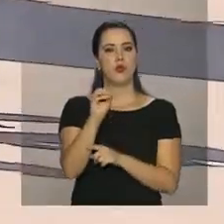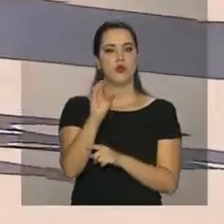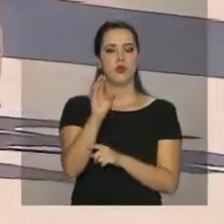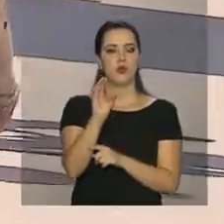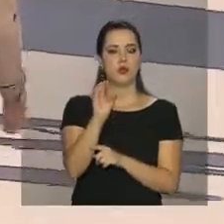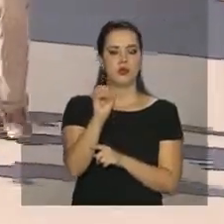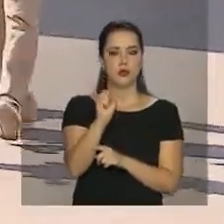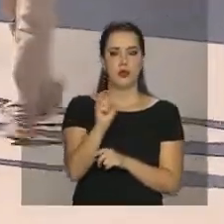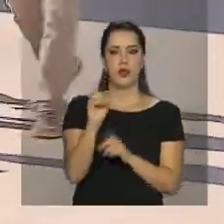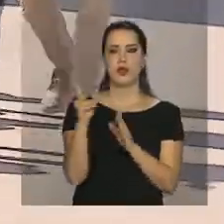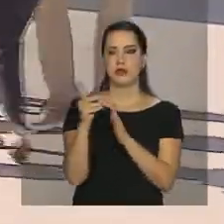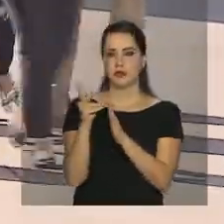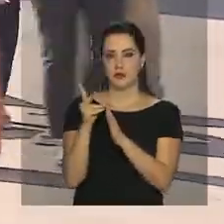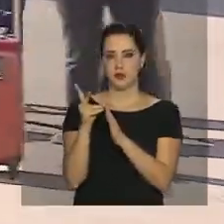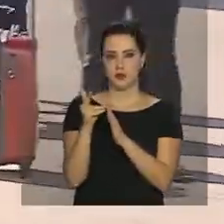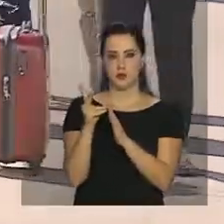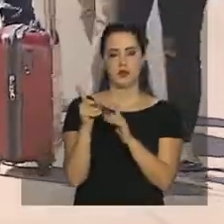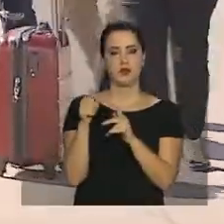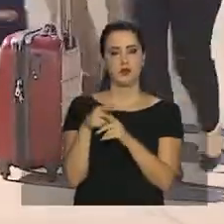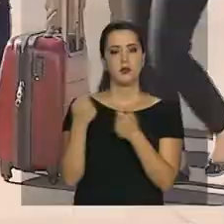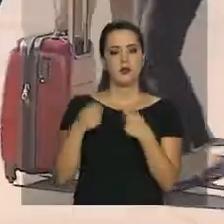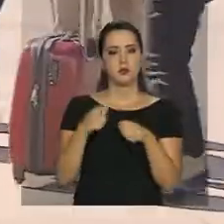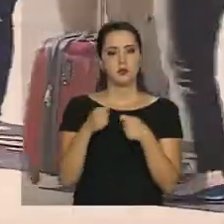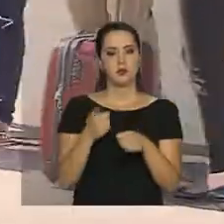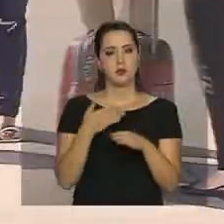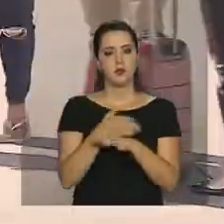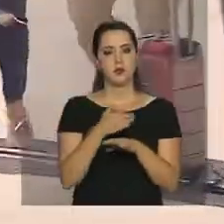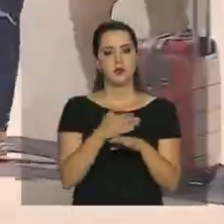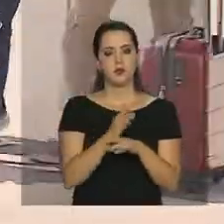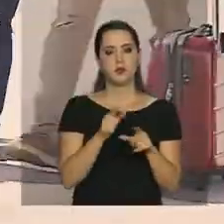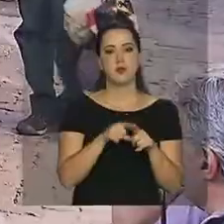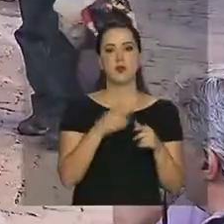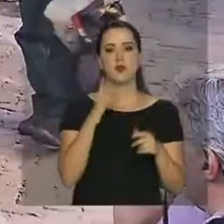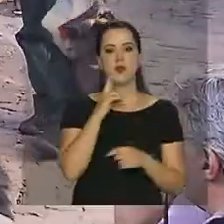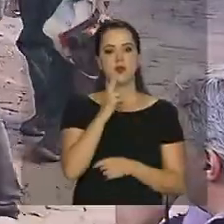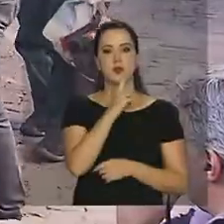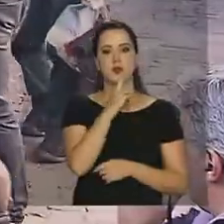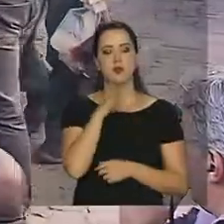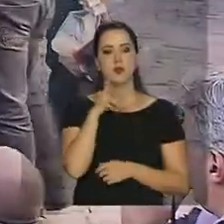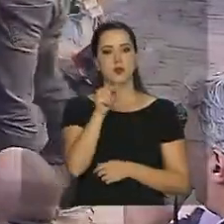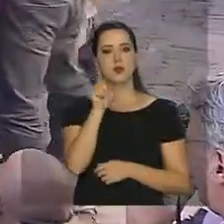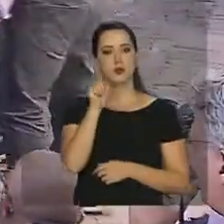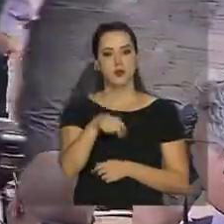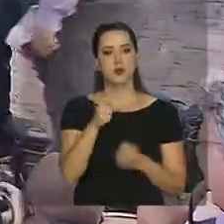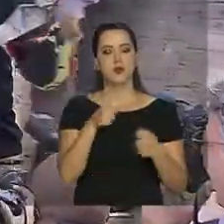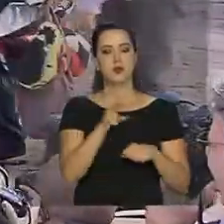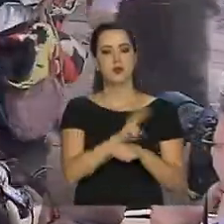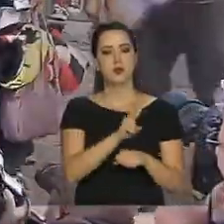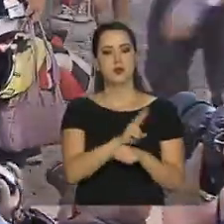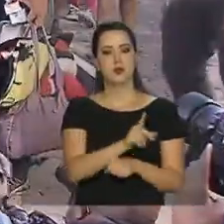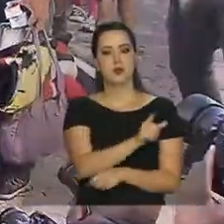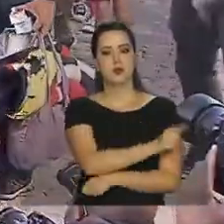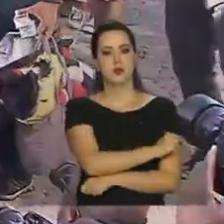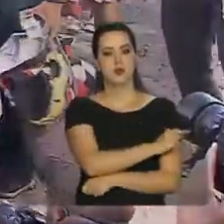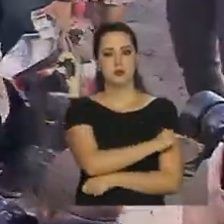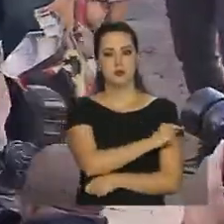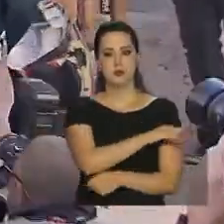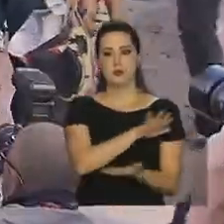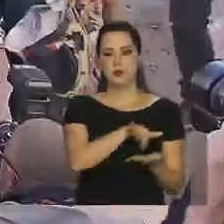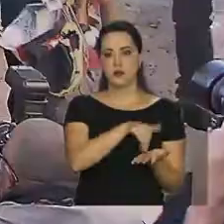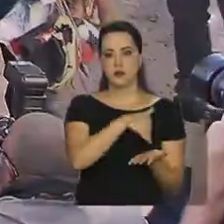Como exigência ao processo de interiorização, ainda em Roraima, todos foram imunizados e